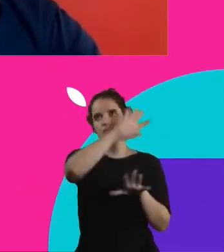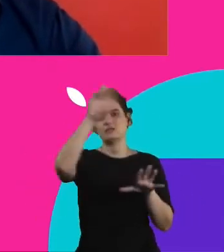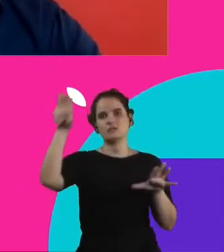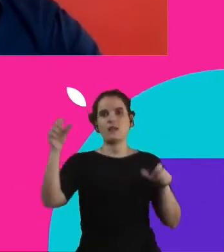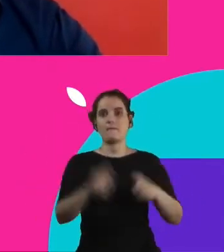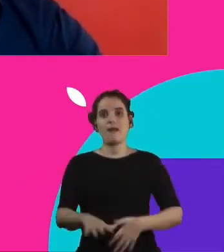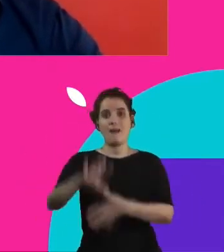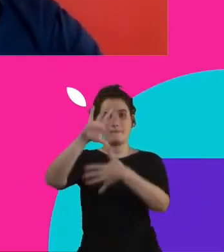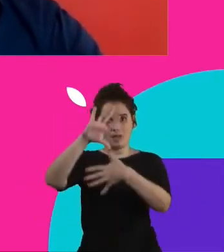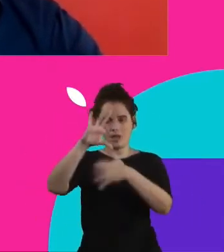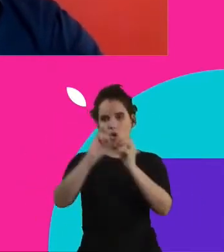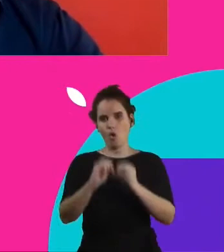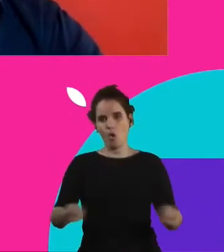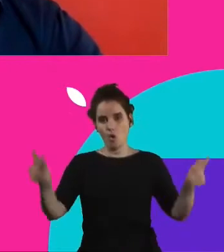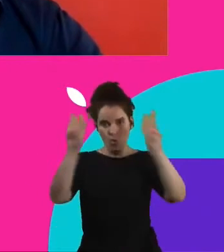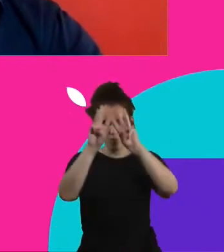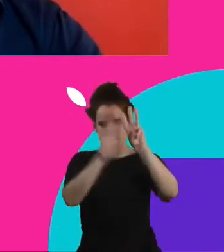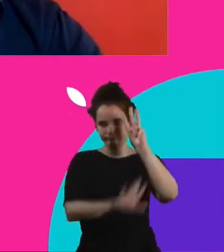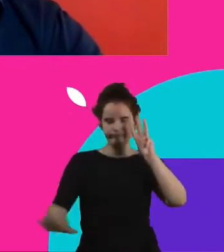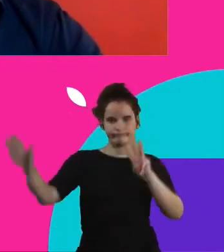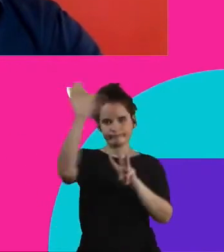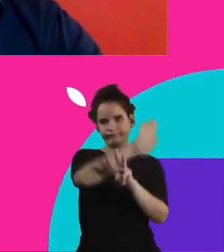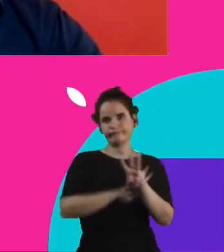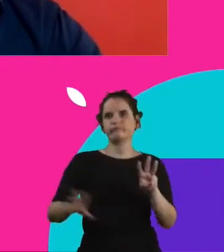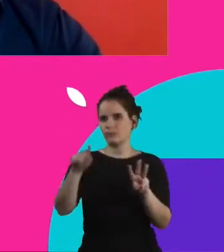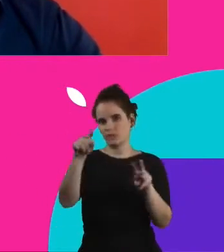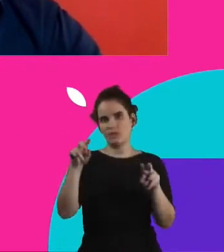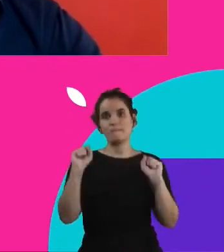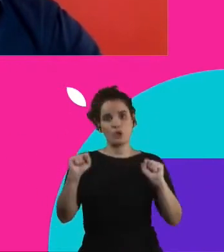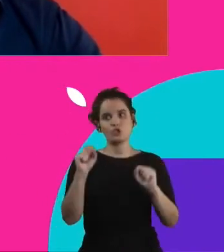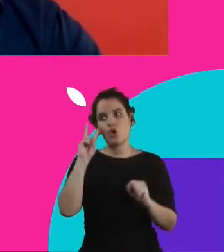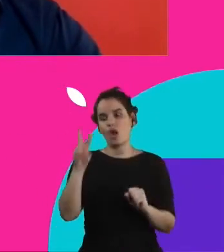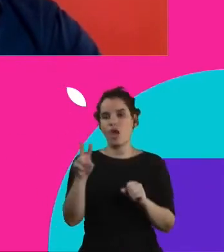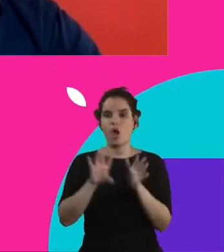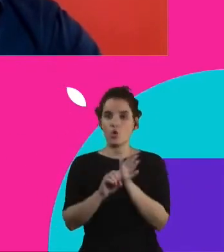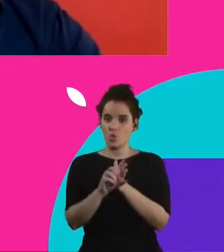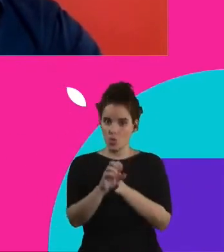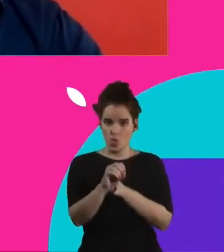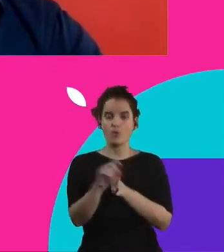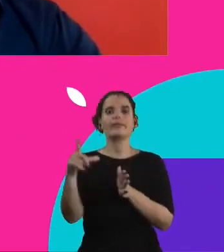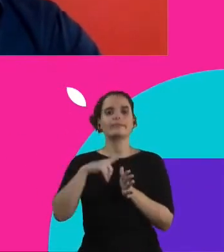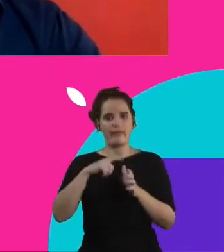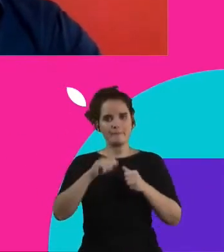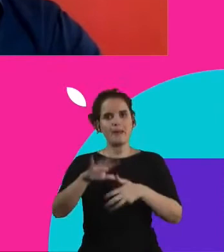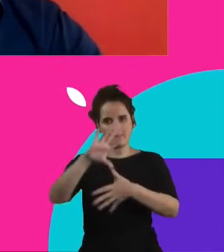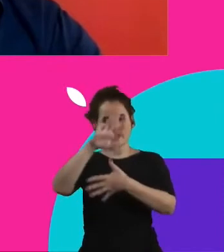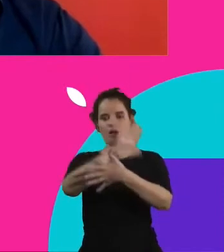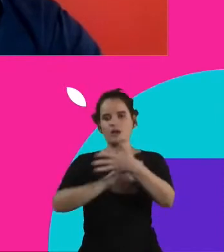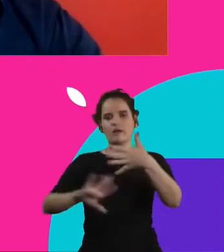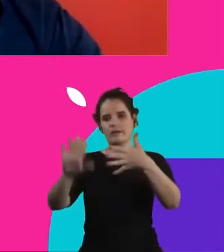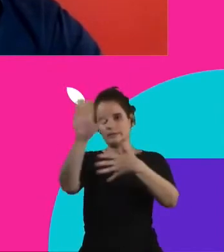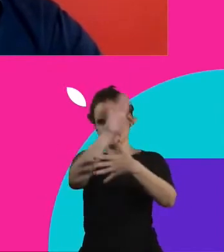próprio mapa da fome da ONU, isso é disponível, se todo mundo der um Google, é um mapa, literalmente. E se você passar ali o